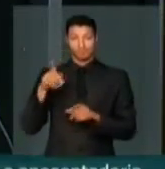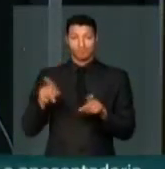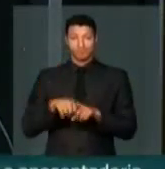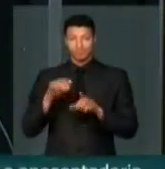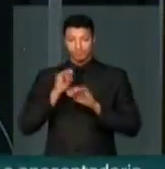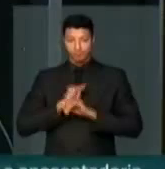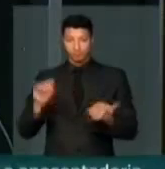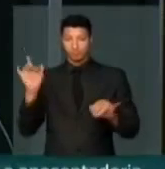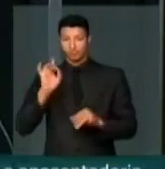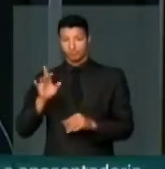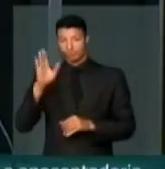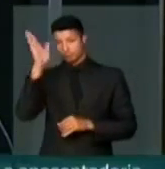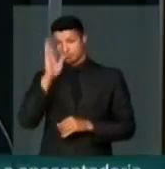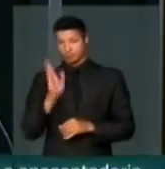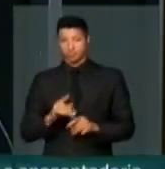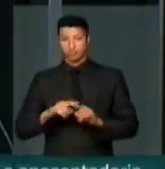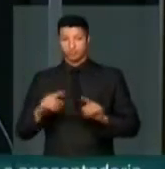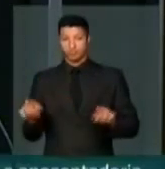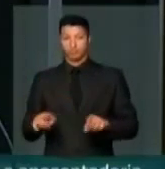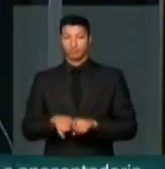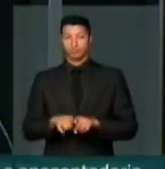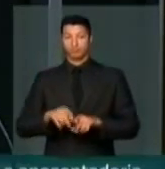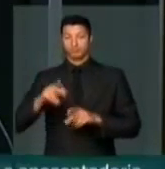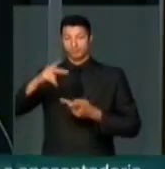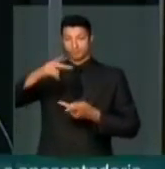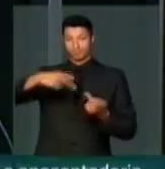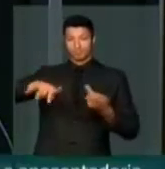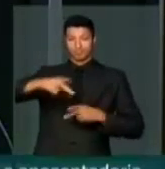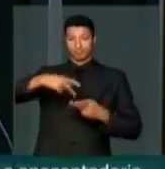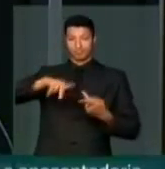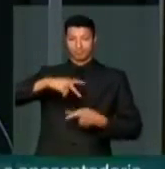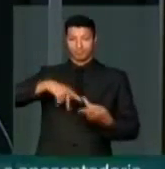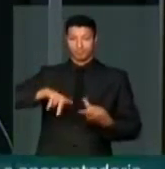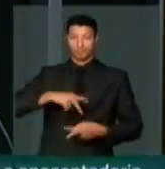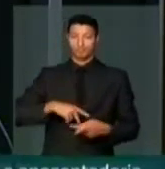que eu diria não só nacional, mas planetário.